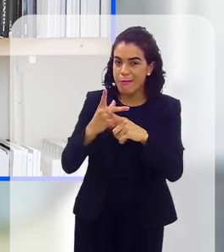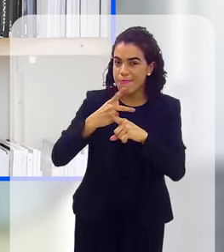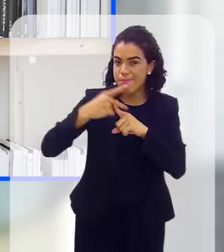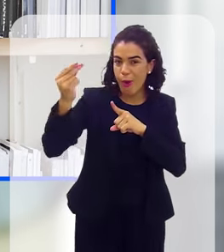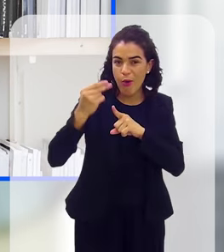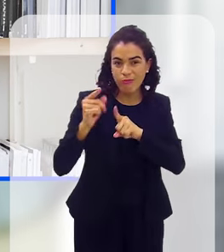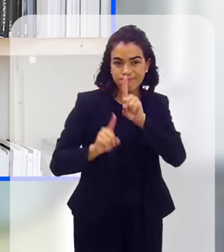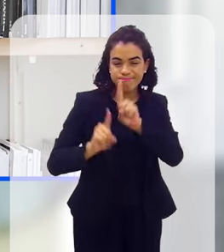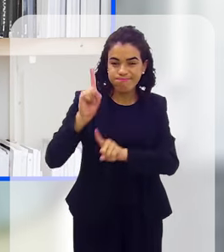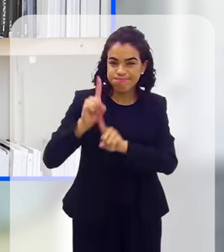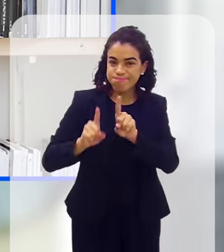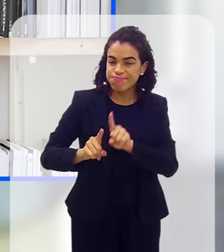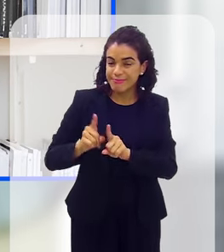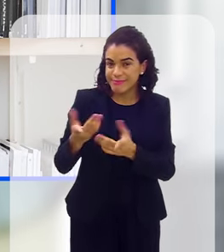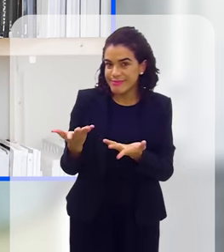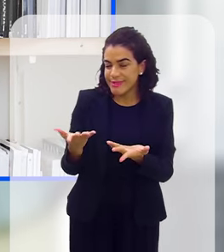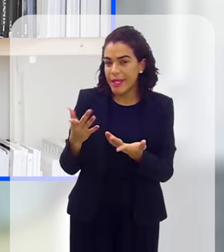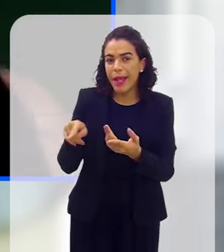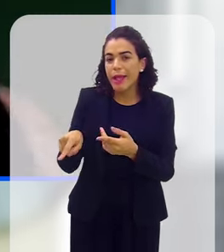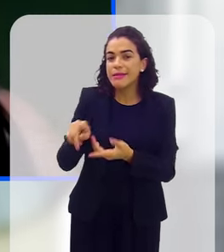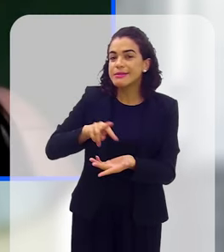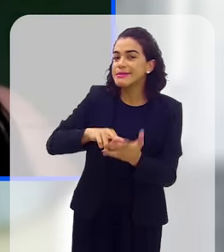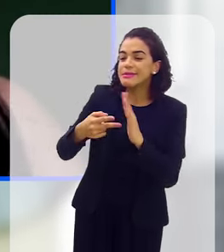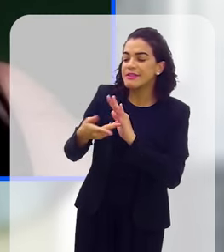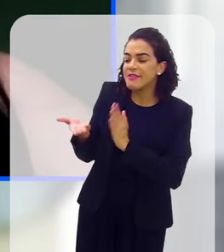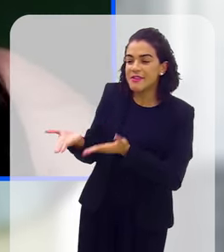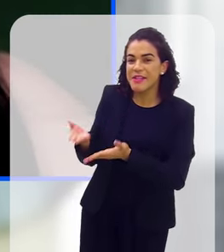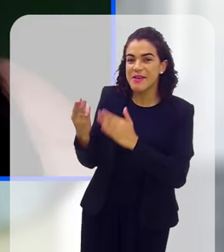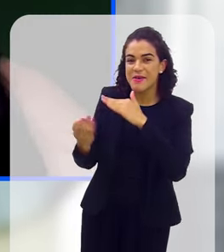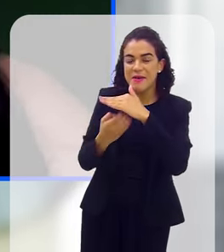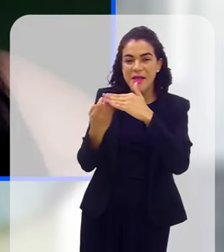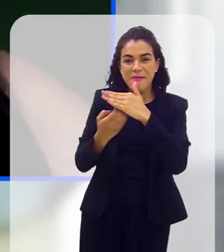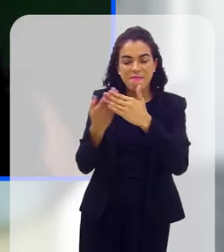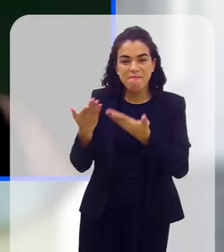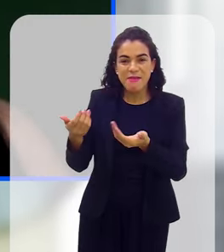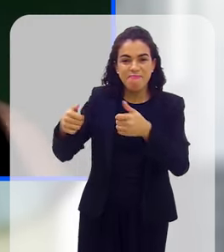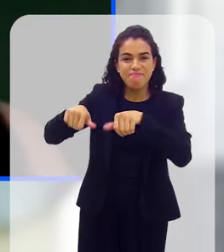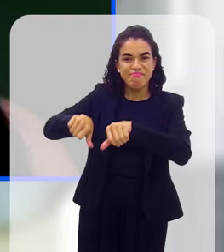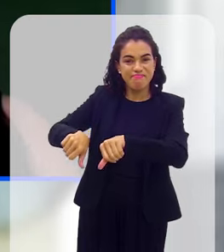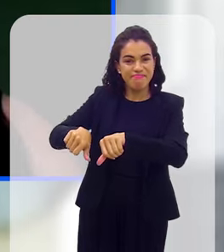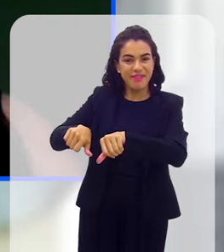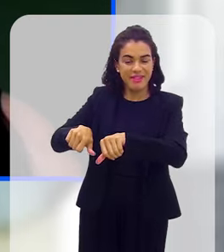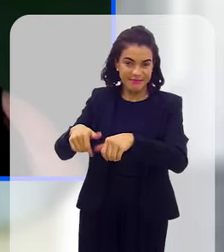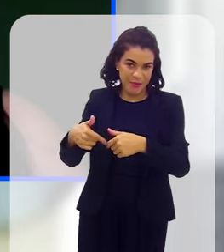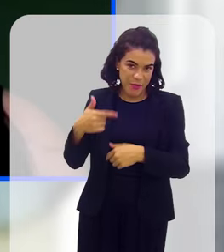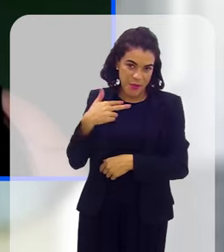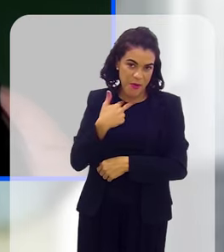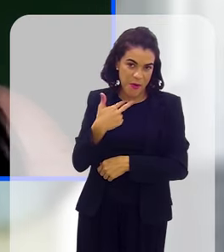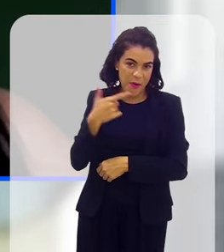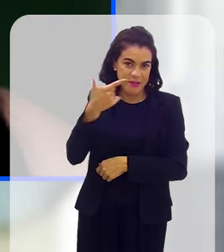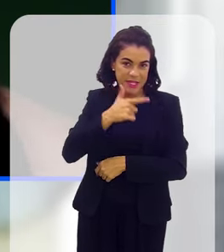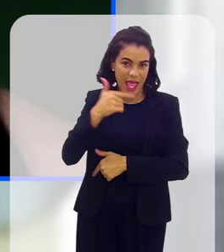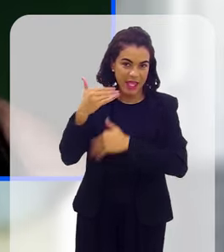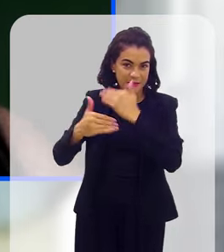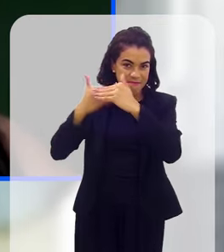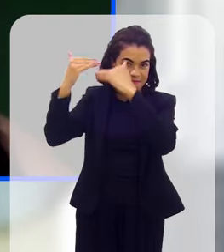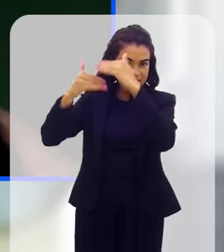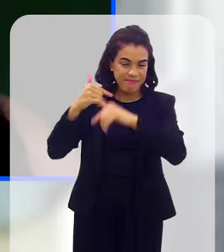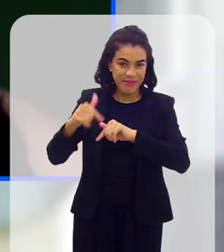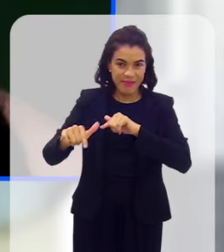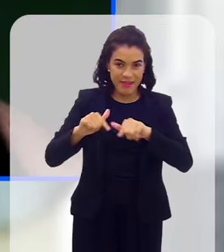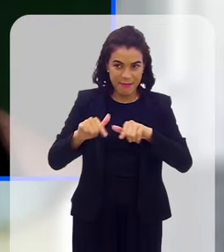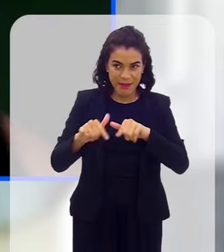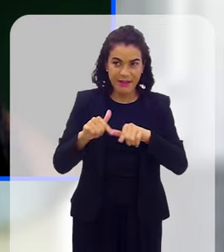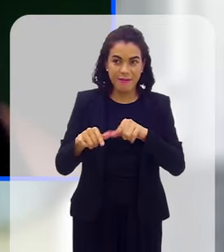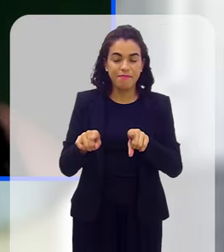enfim, ela praticamente se torna ali operante, mas sem poder operar. E ela